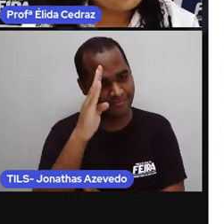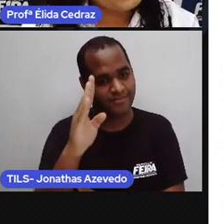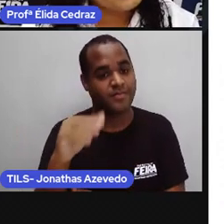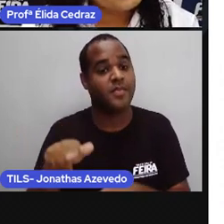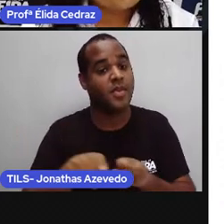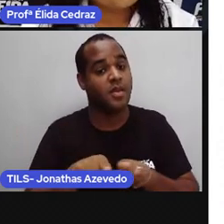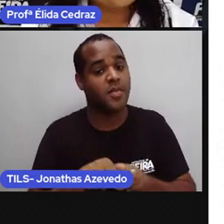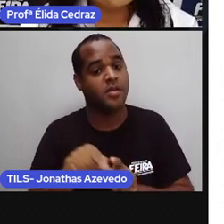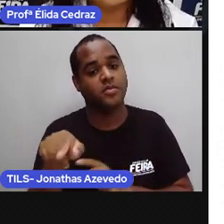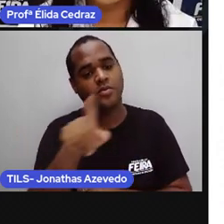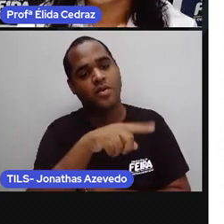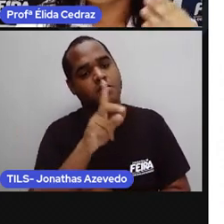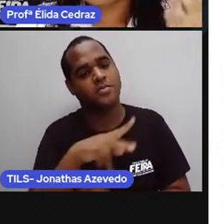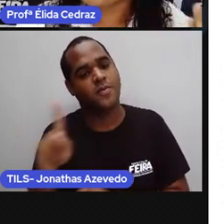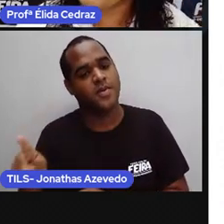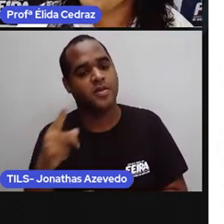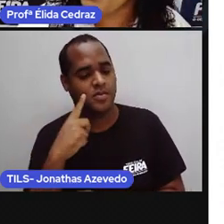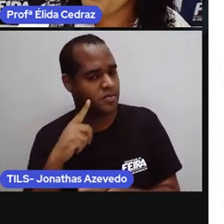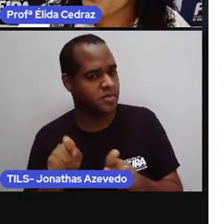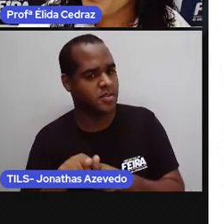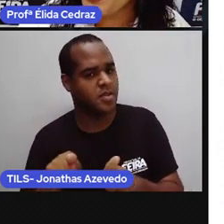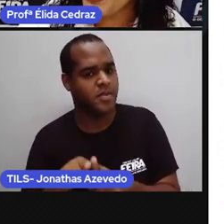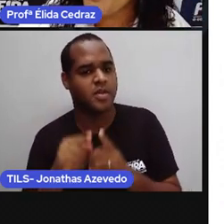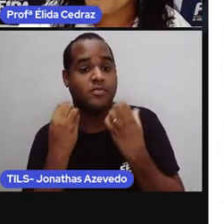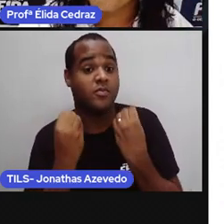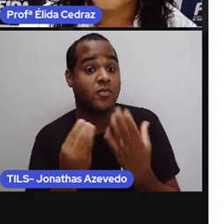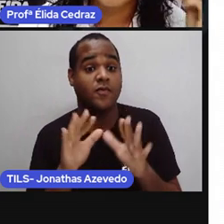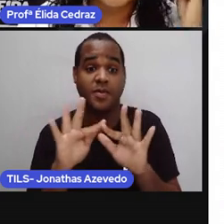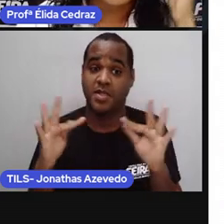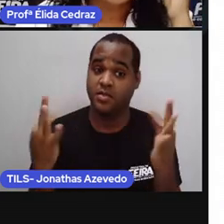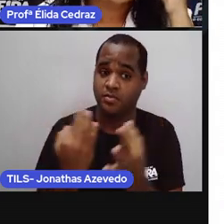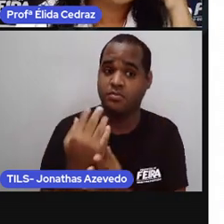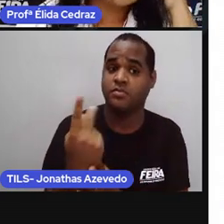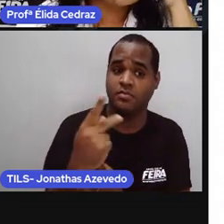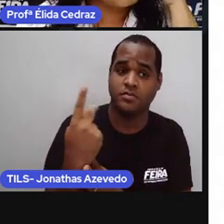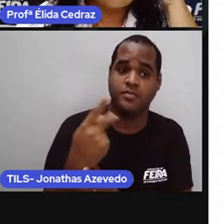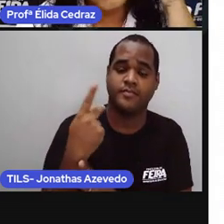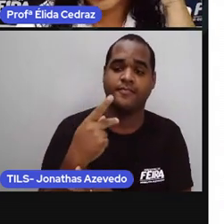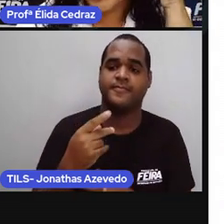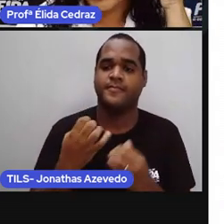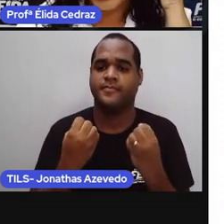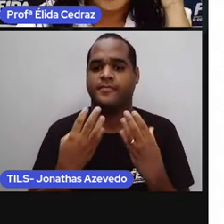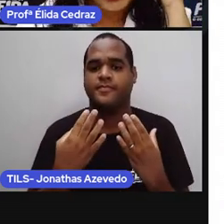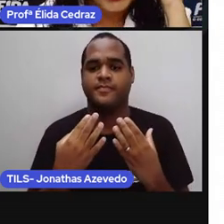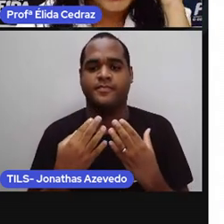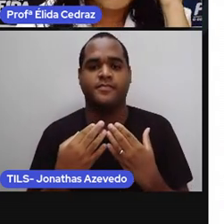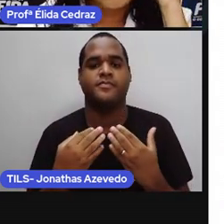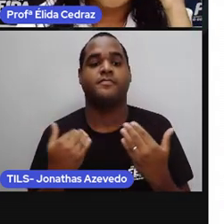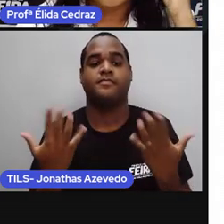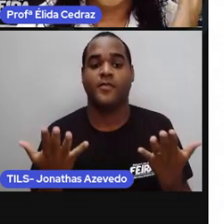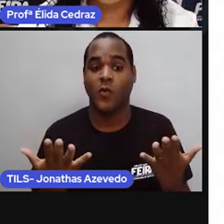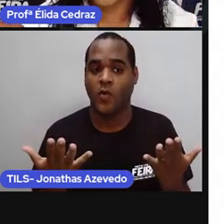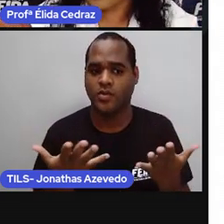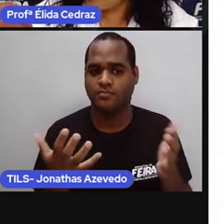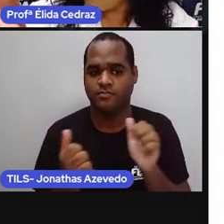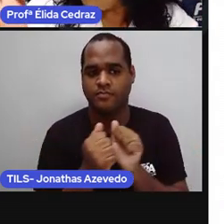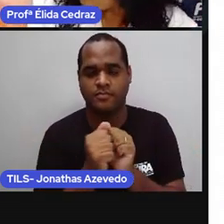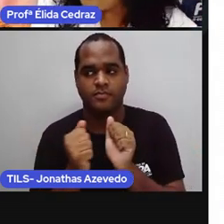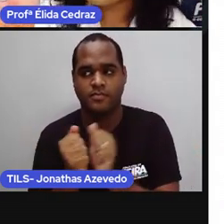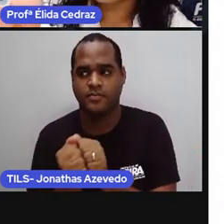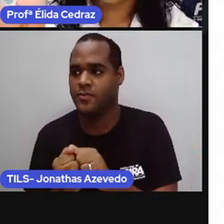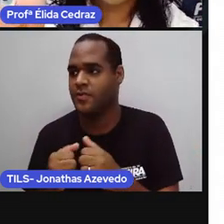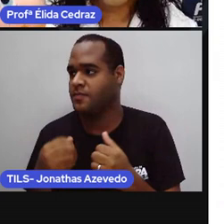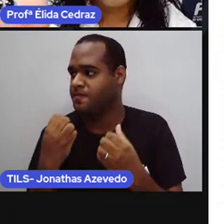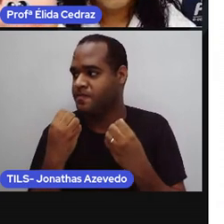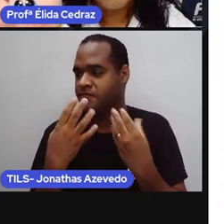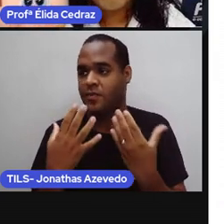professores e para sua família não podemos estar juntinhos assim como a